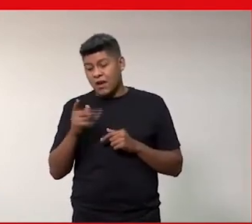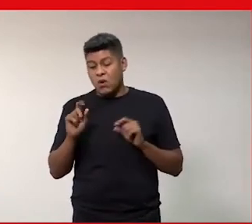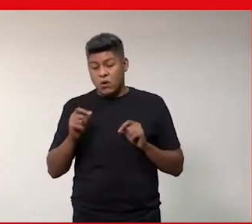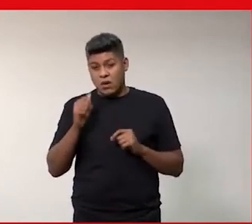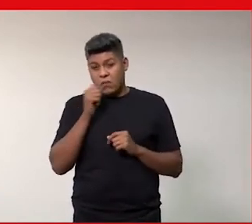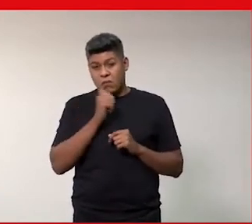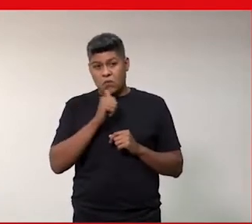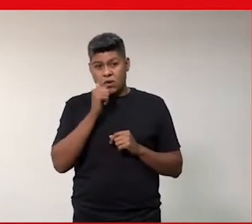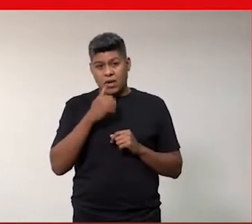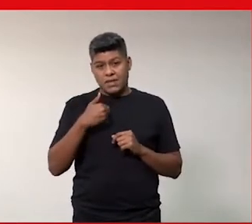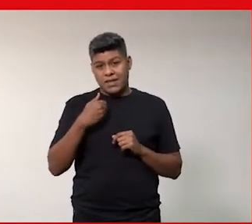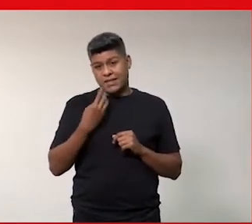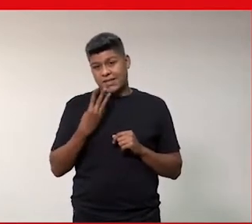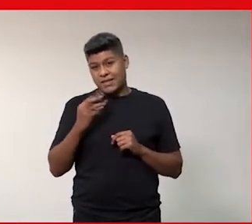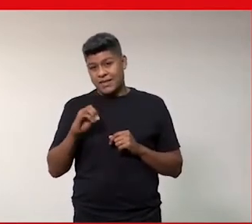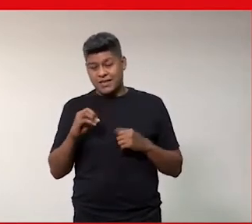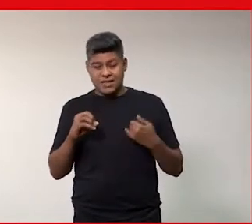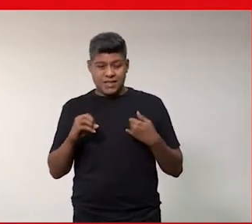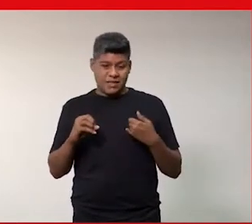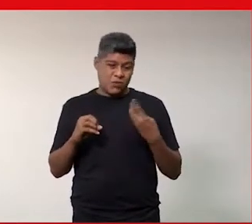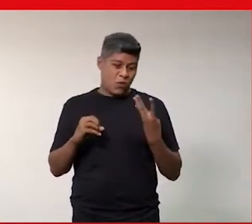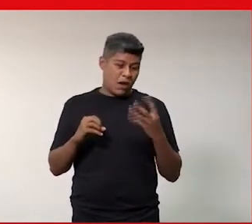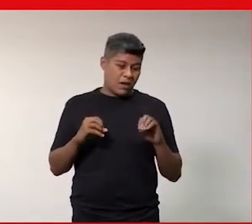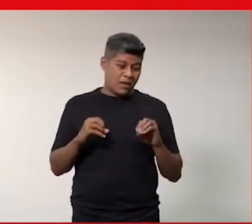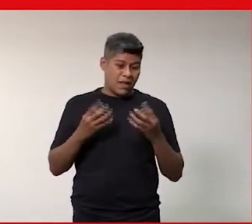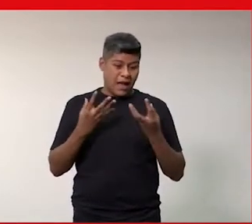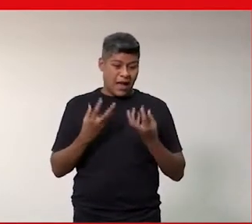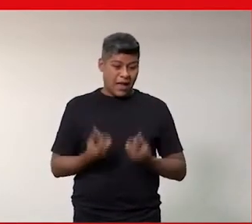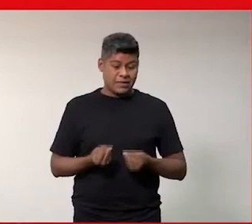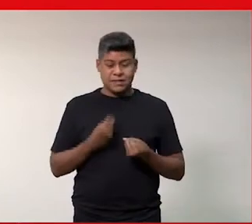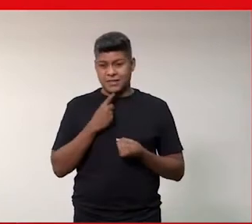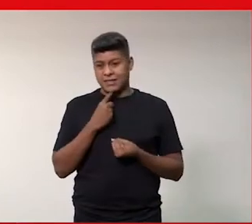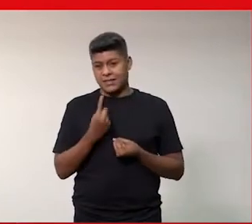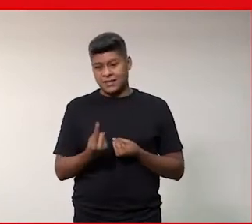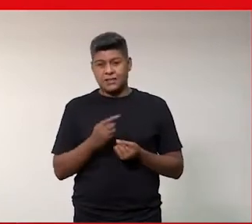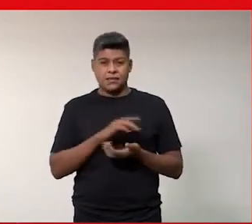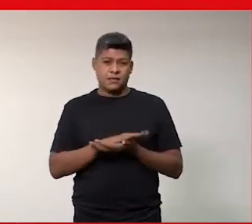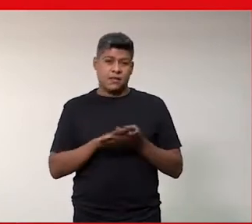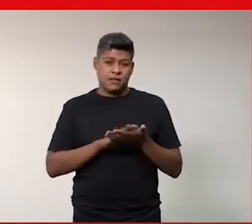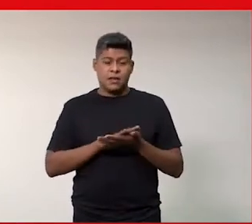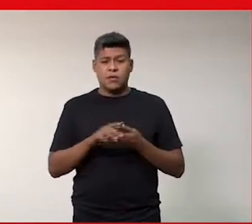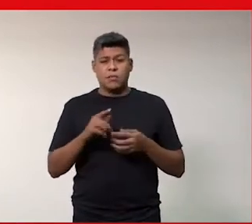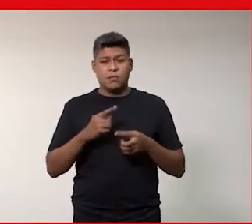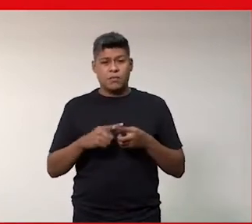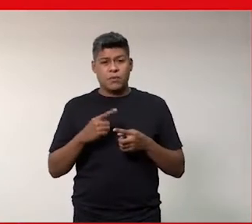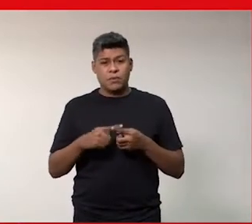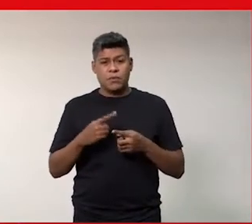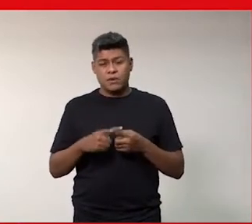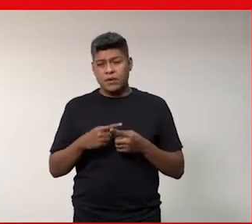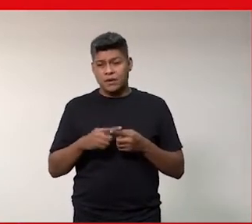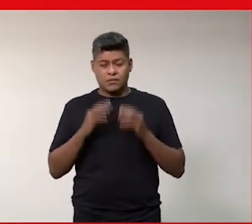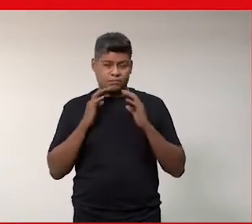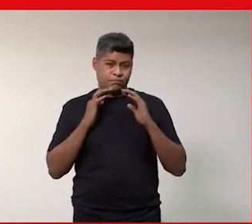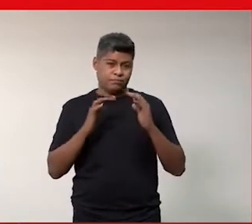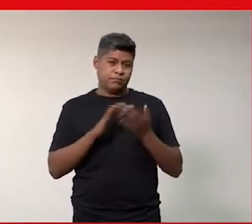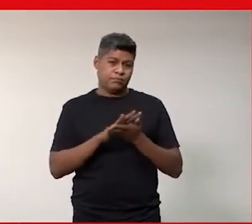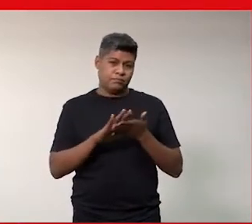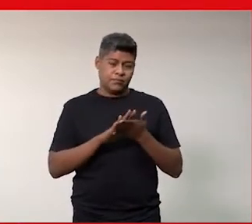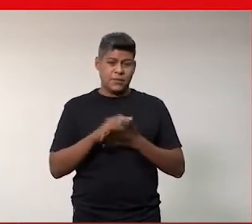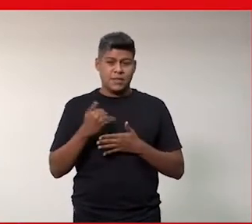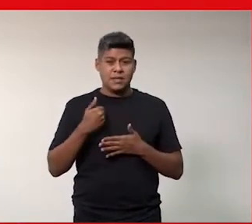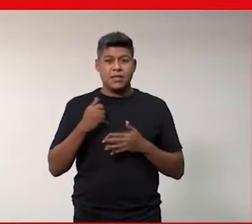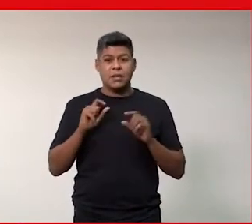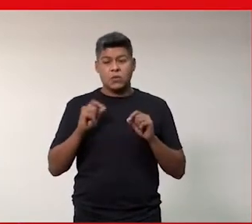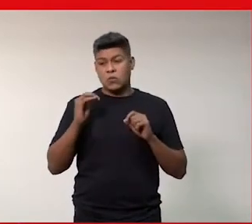mulheres de 30, 40 anos, elas nunca vão aceitar alguns cargos ou se dispor porque elas estão com o filho. É numa idade que é justamente